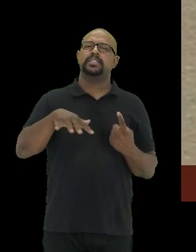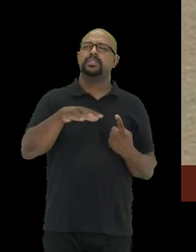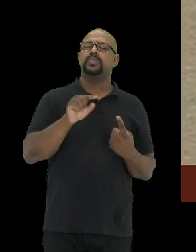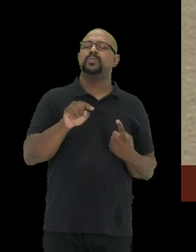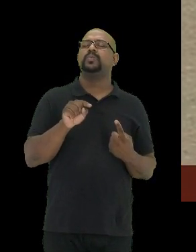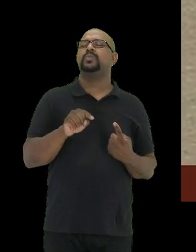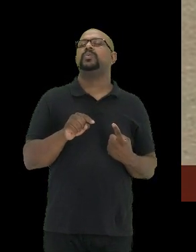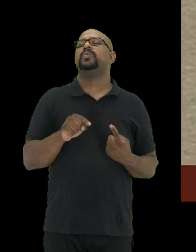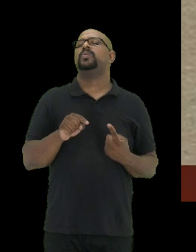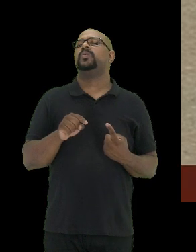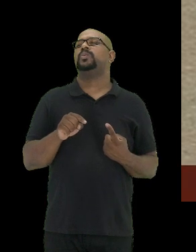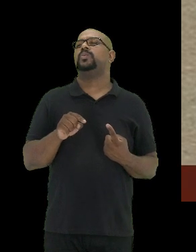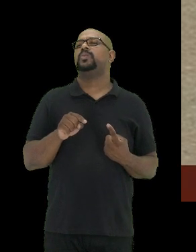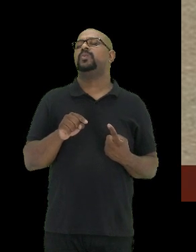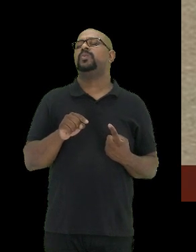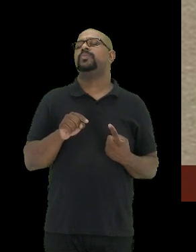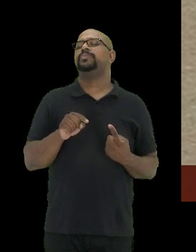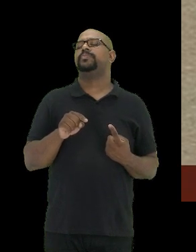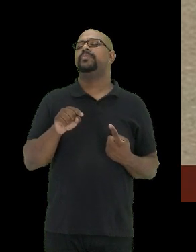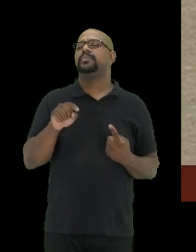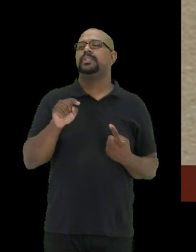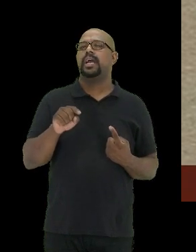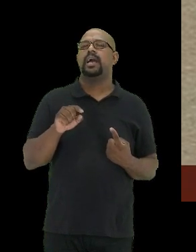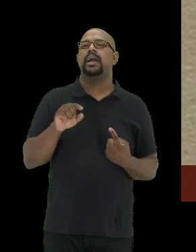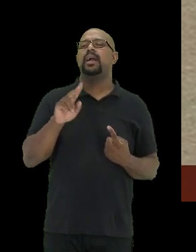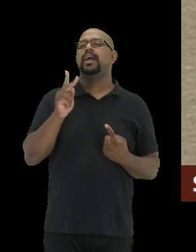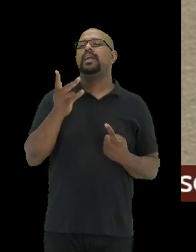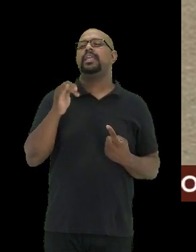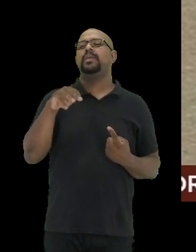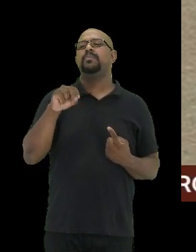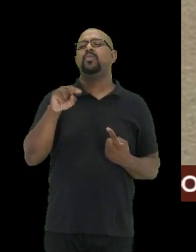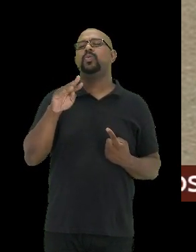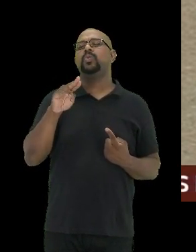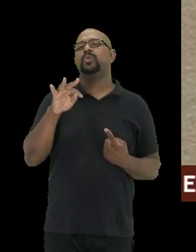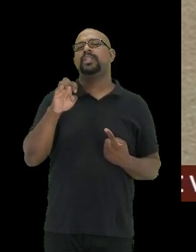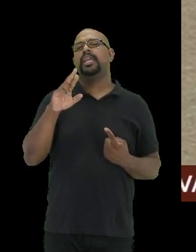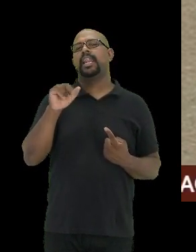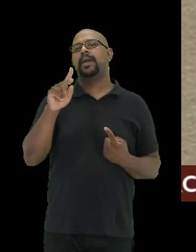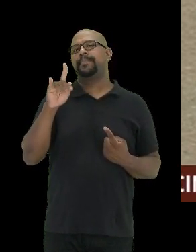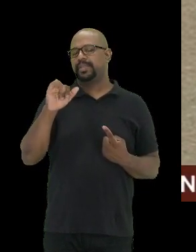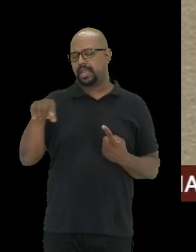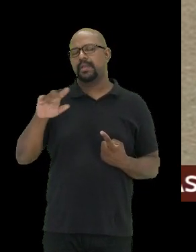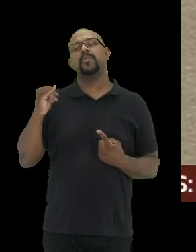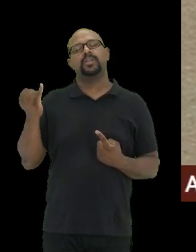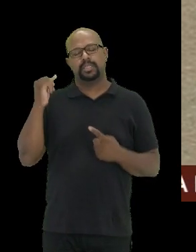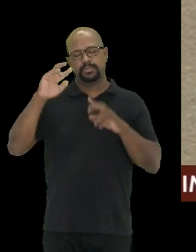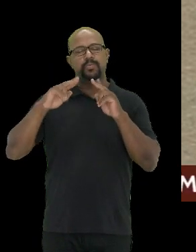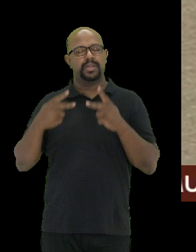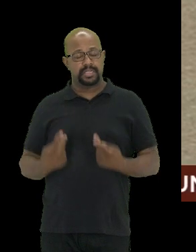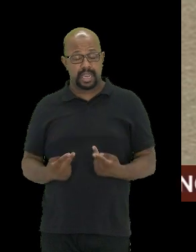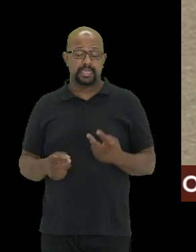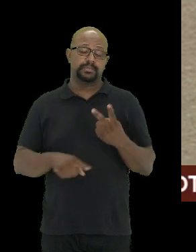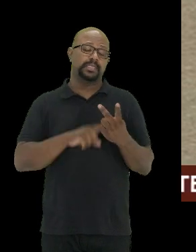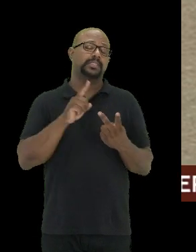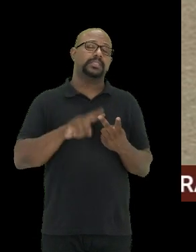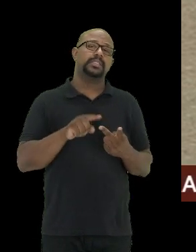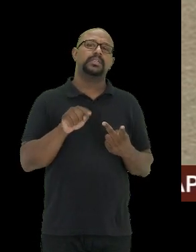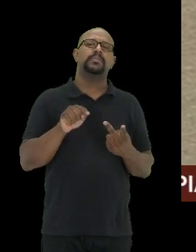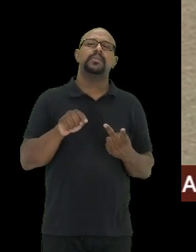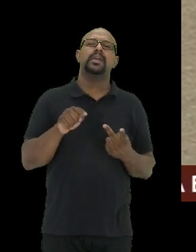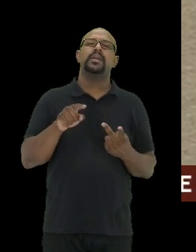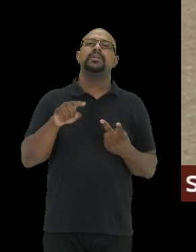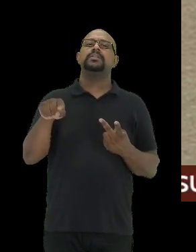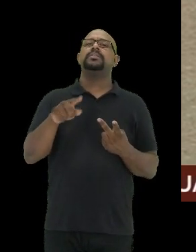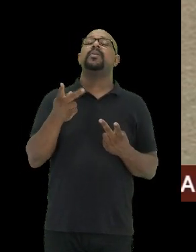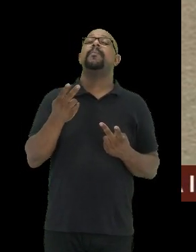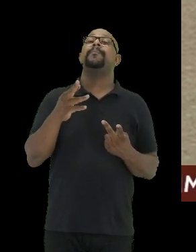imunoterapia, isso é importante para a humanidade, obviamente, mas a gente tem as questões que são